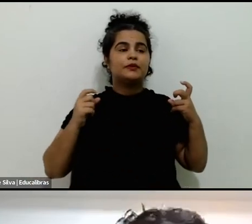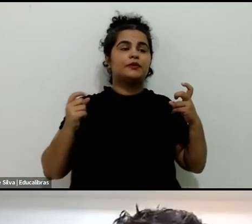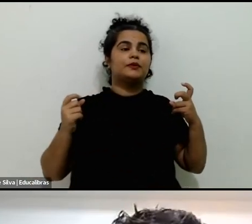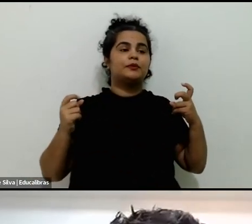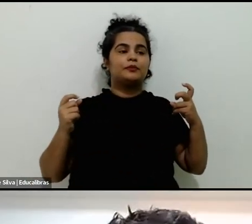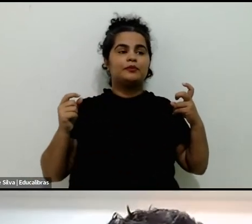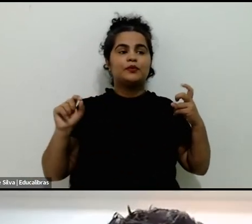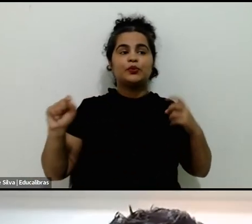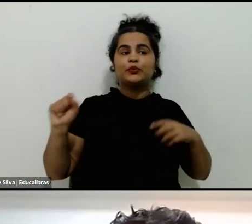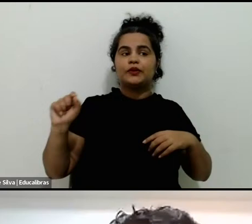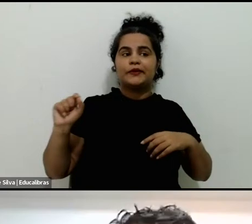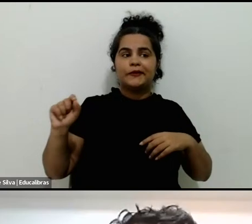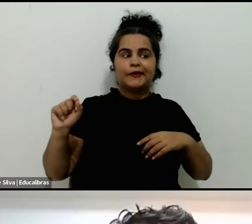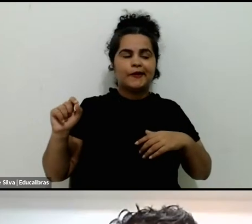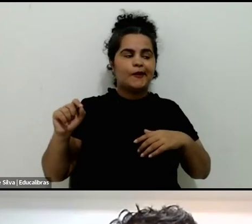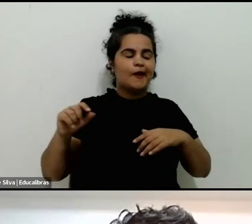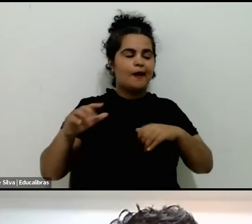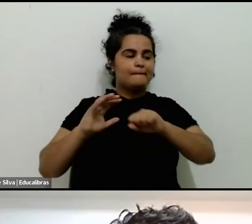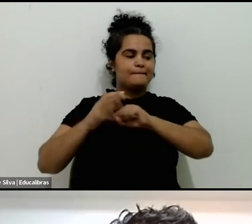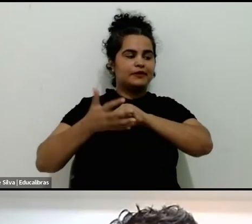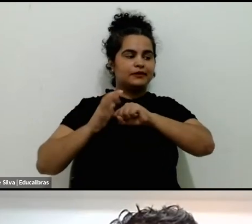a partir da pandemia